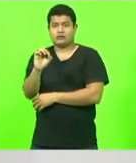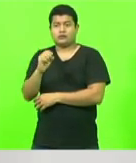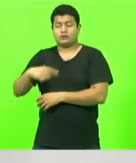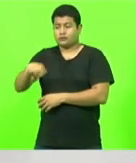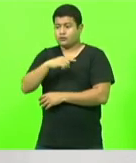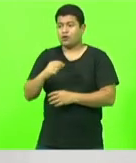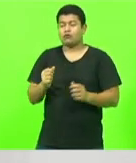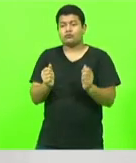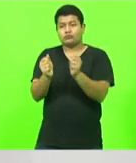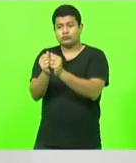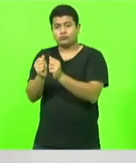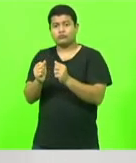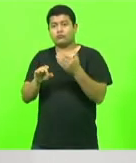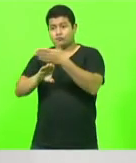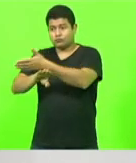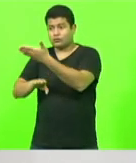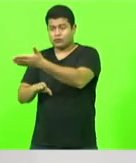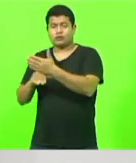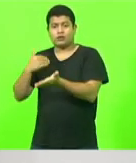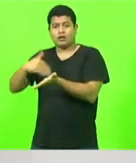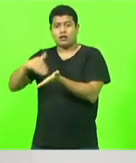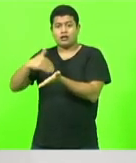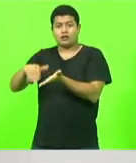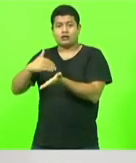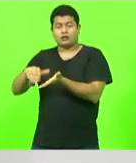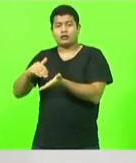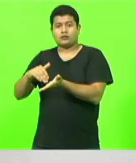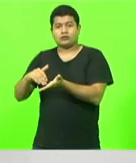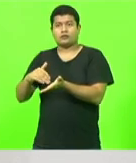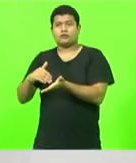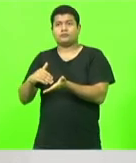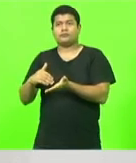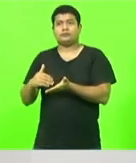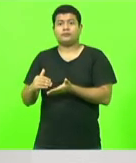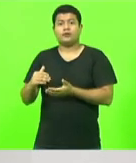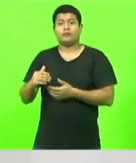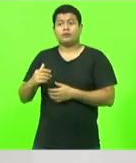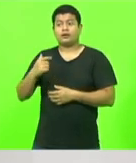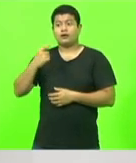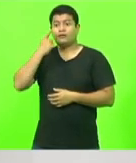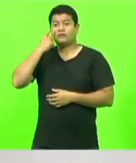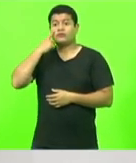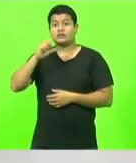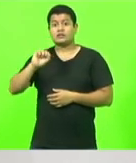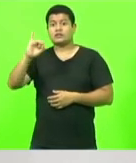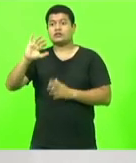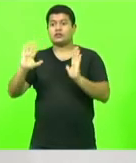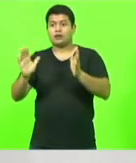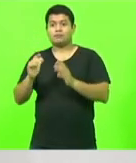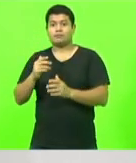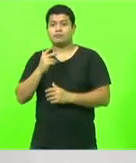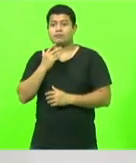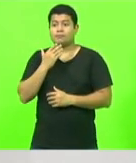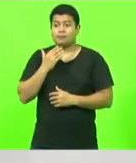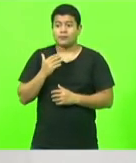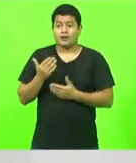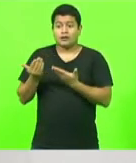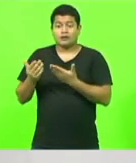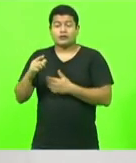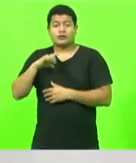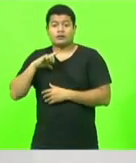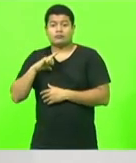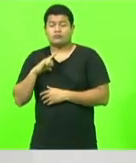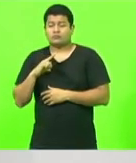para saber se a reforma estava ao menos prevista. A resposta oficial